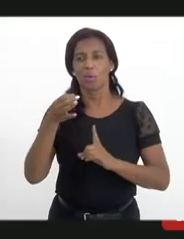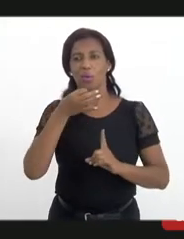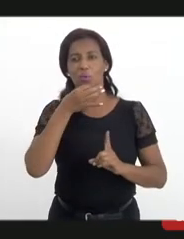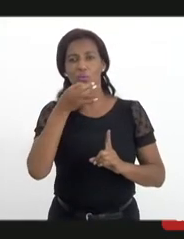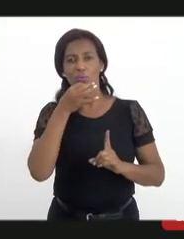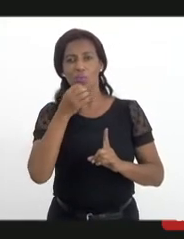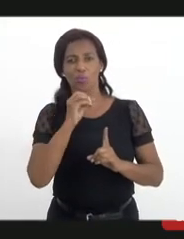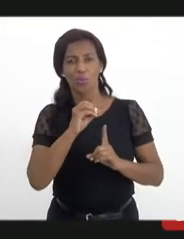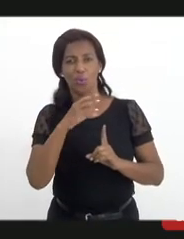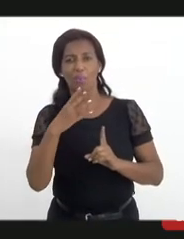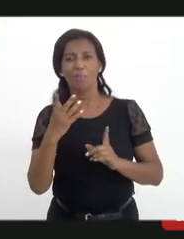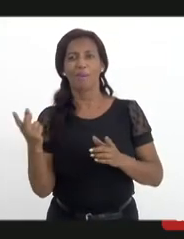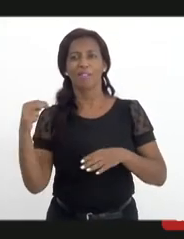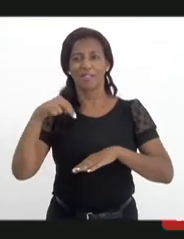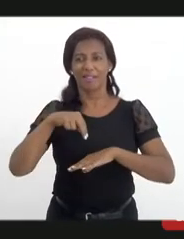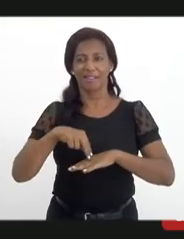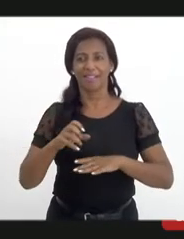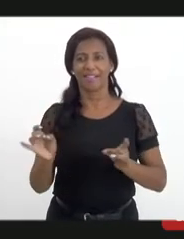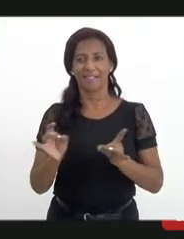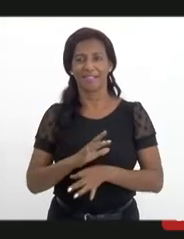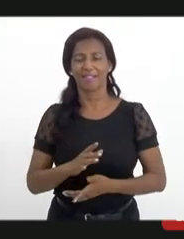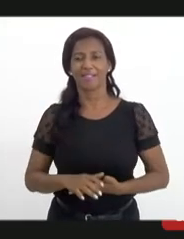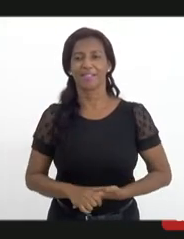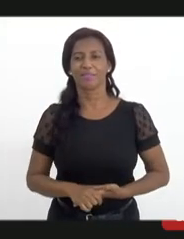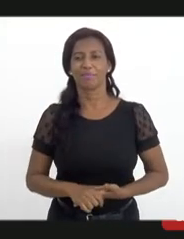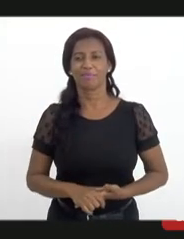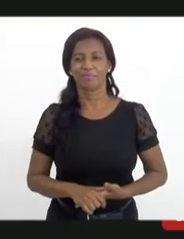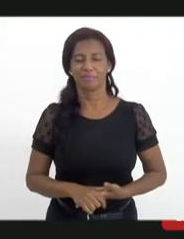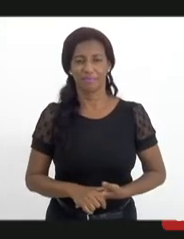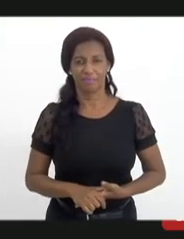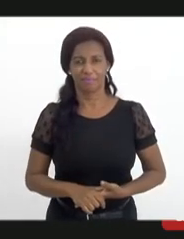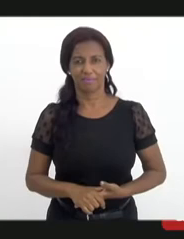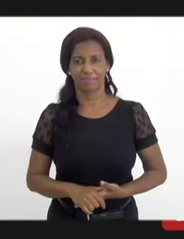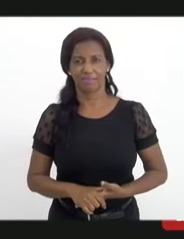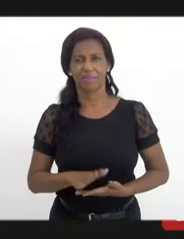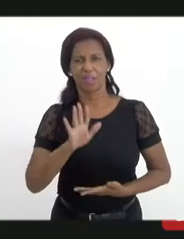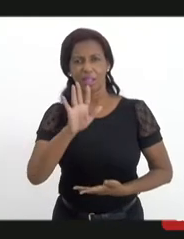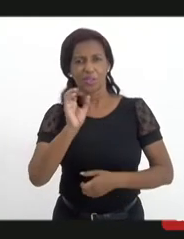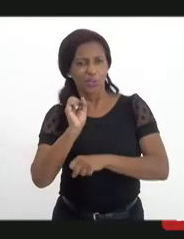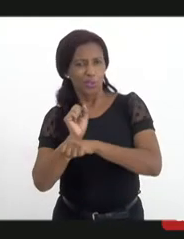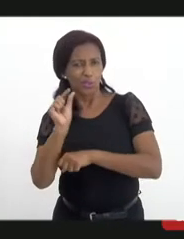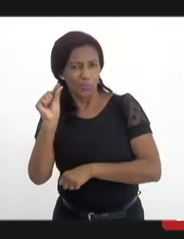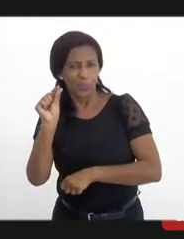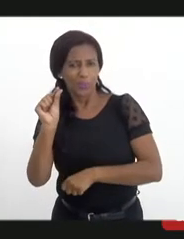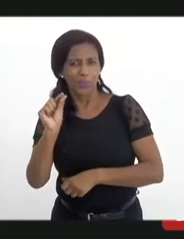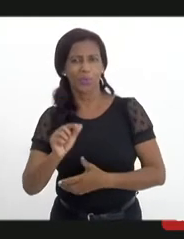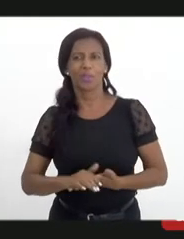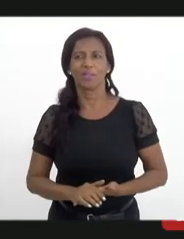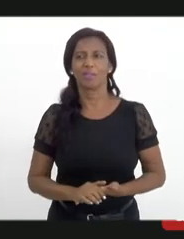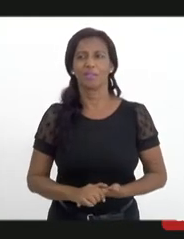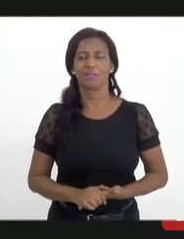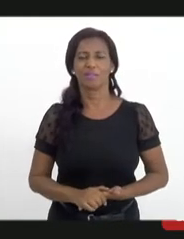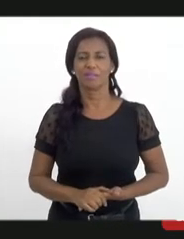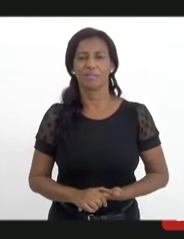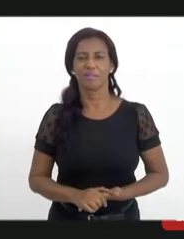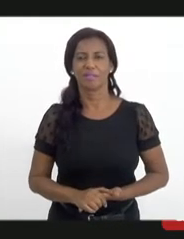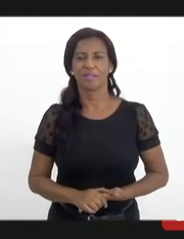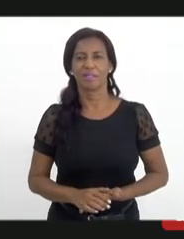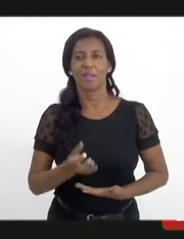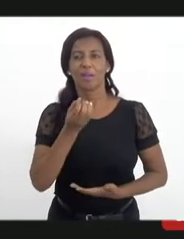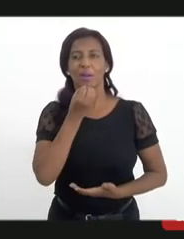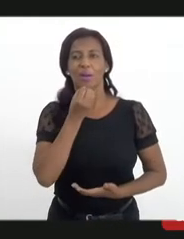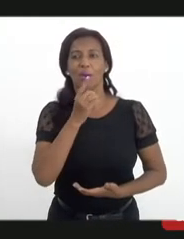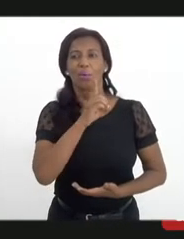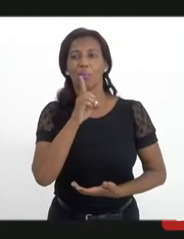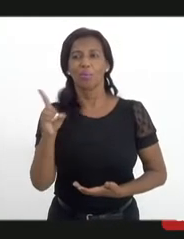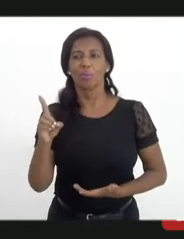agora a vai estar ali a posta, sim. Ah, então tá bom. Então, só segura um pouquinho, doutor Hugo, senhor secretário, bom dia,